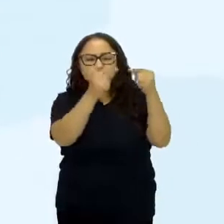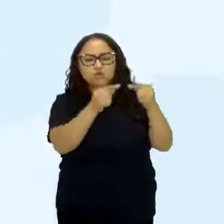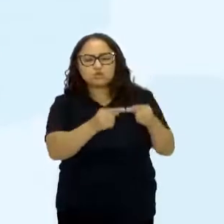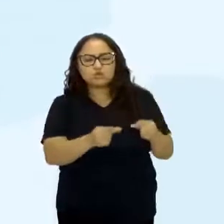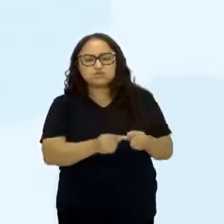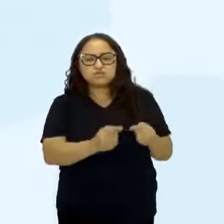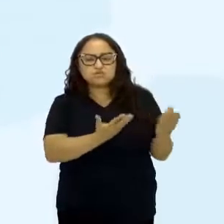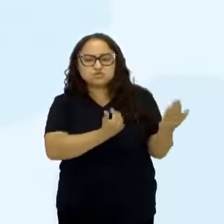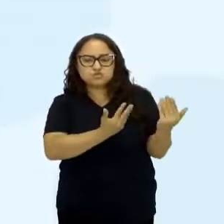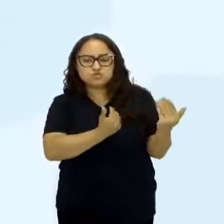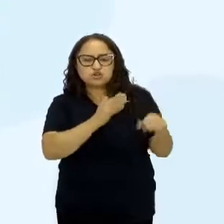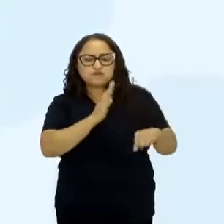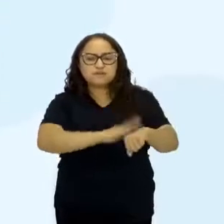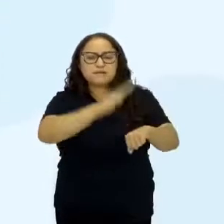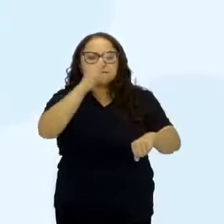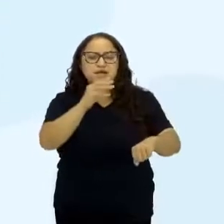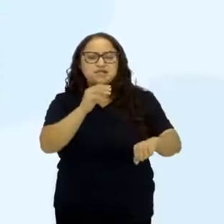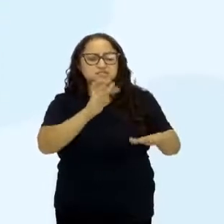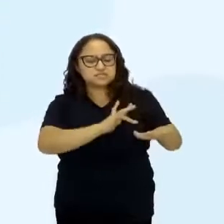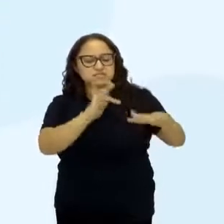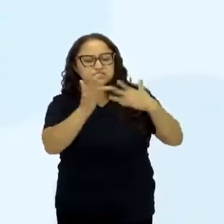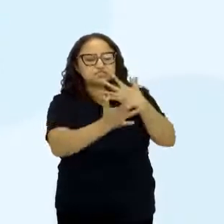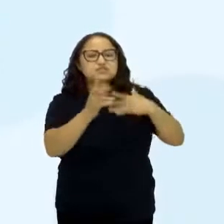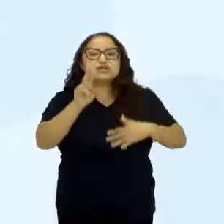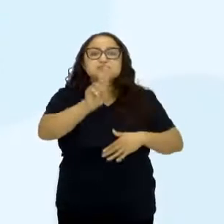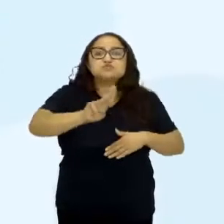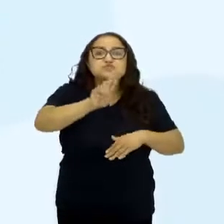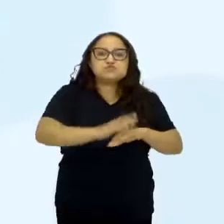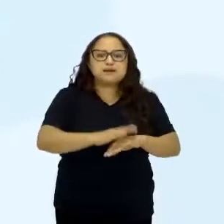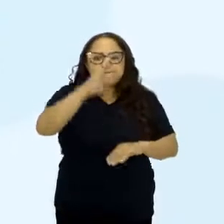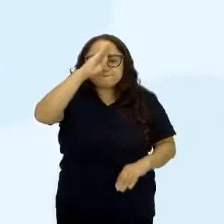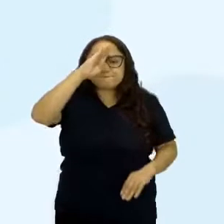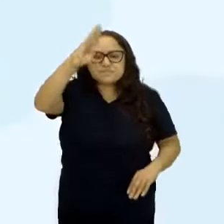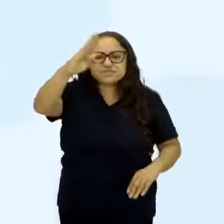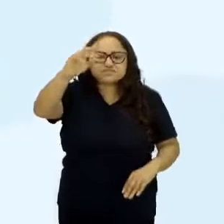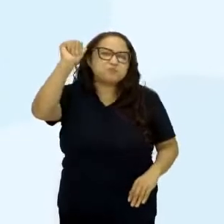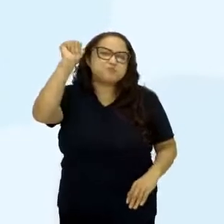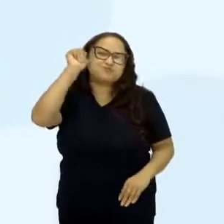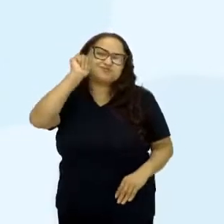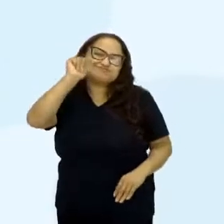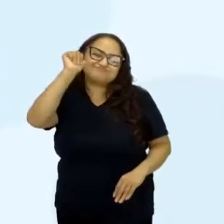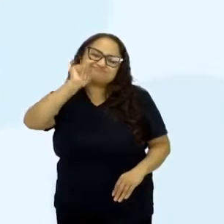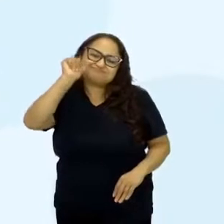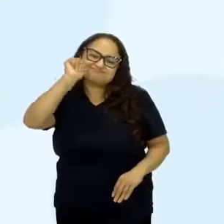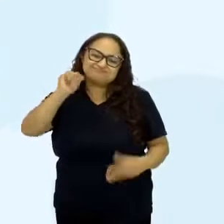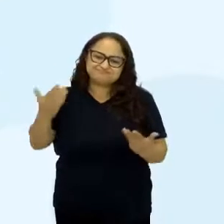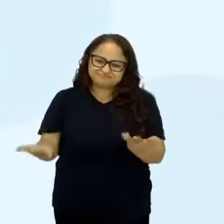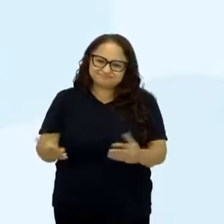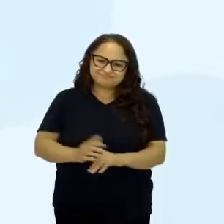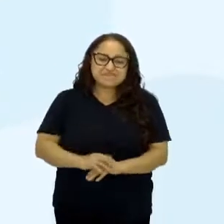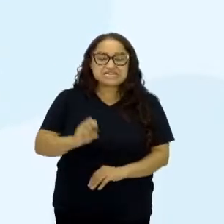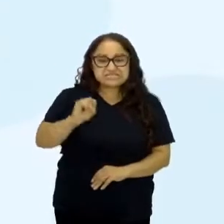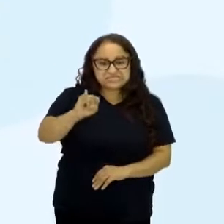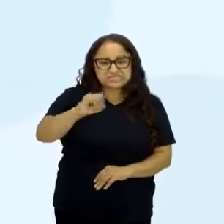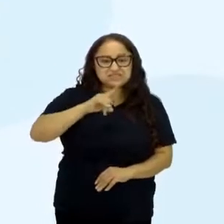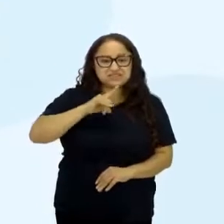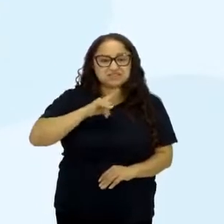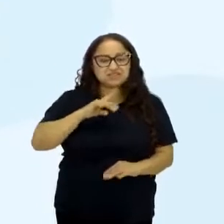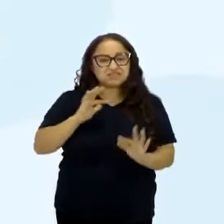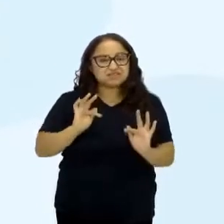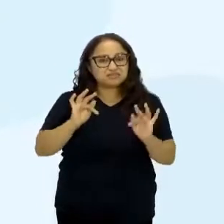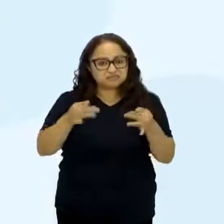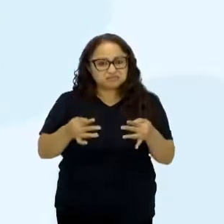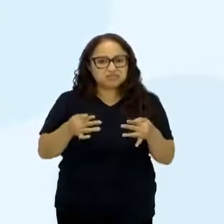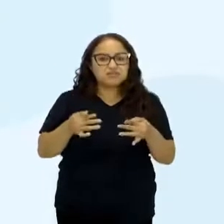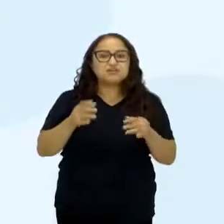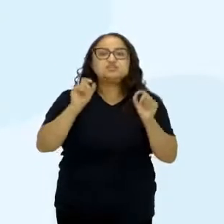aos jovens com mais, que mais usam as redes sociais. Principalmente as garotas. Se tivesse terminado em redes sociais